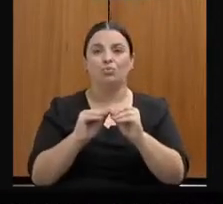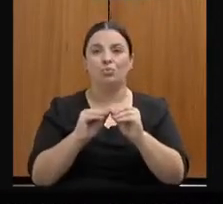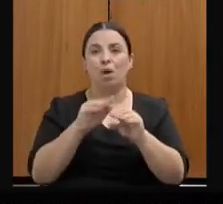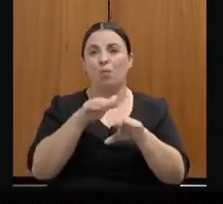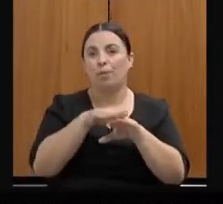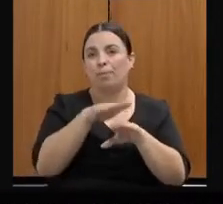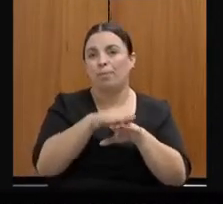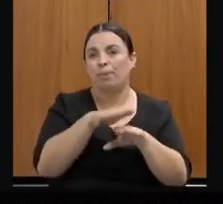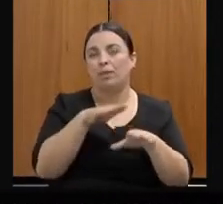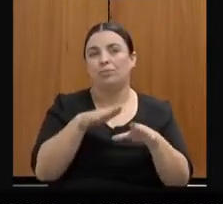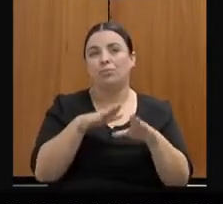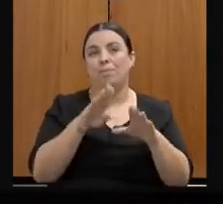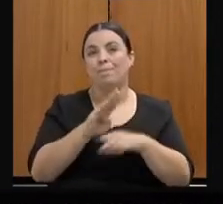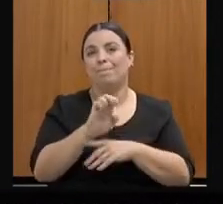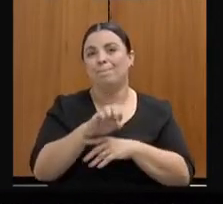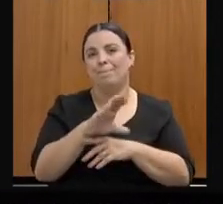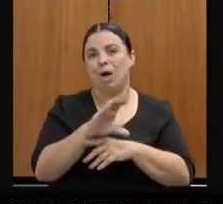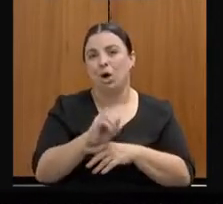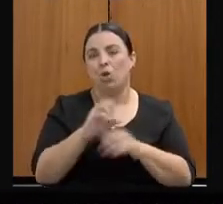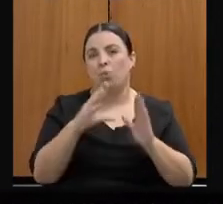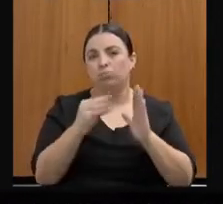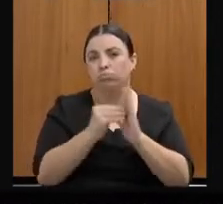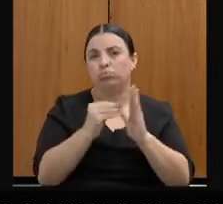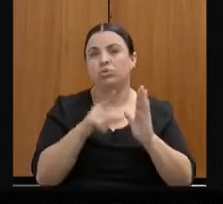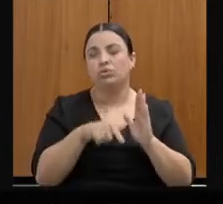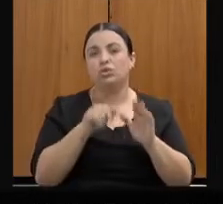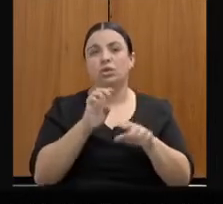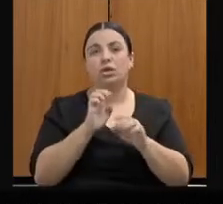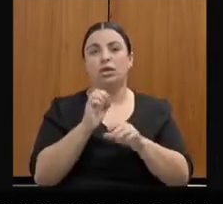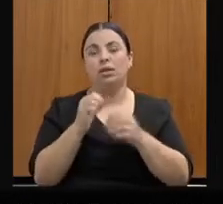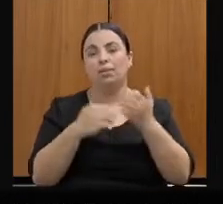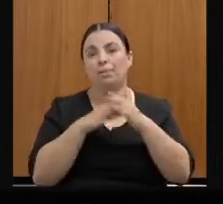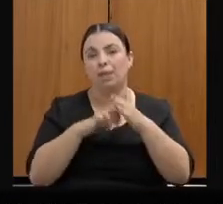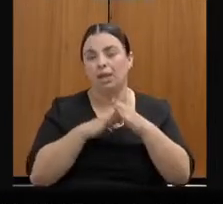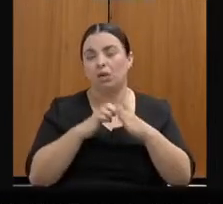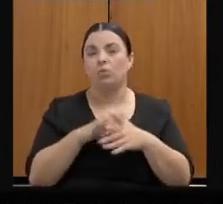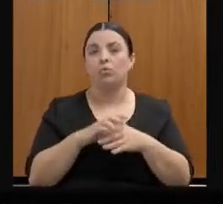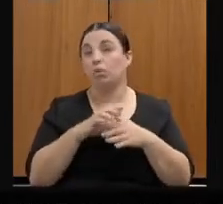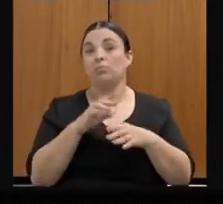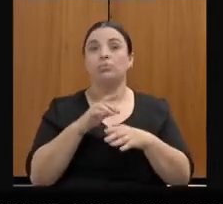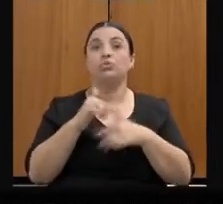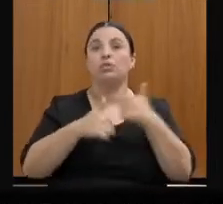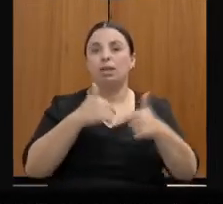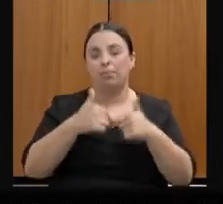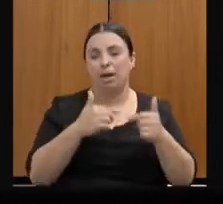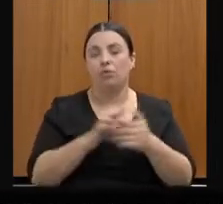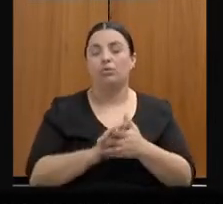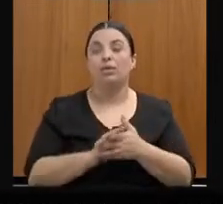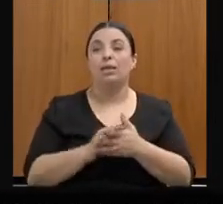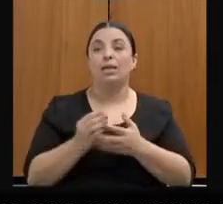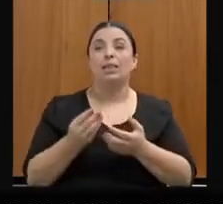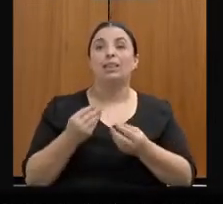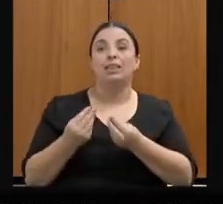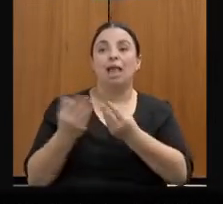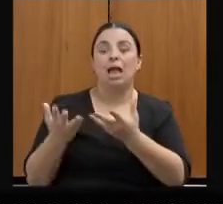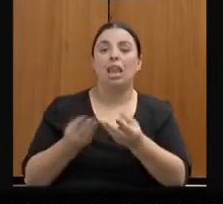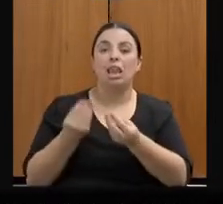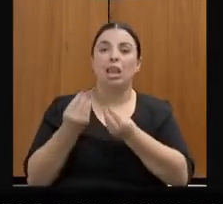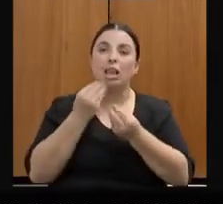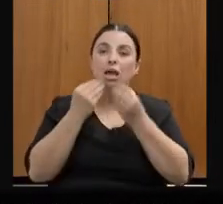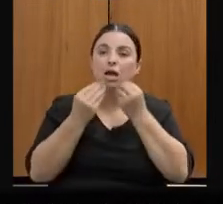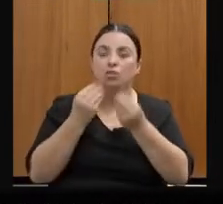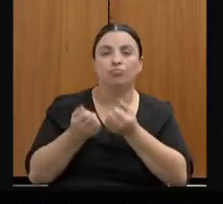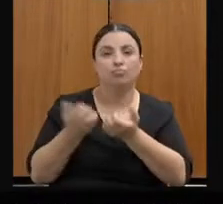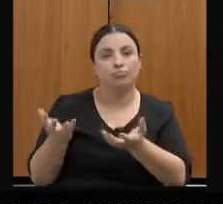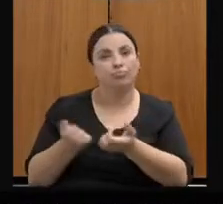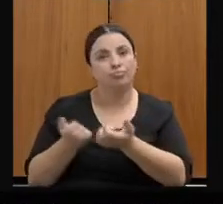independência financeira. Além disso, os lanches que são distribuídos, o espaço para viver e as orientações que ela recebe. A gente tem ali